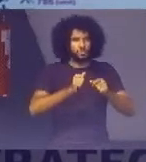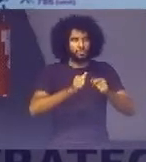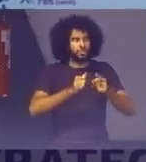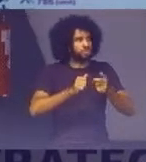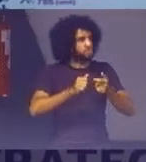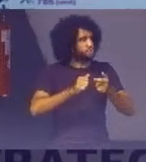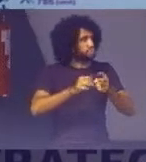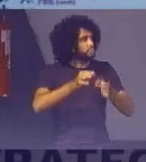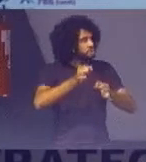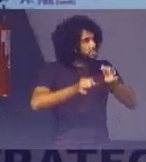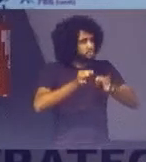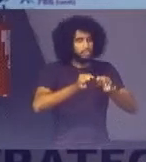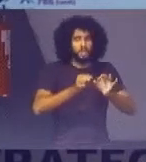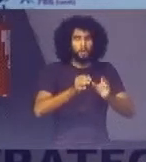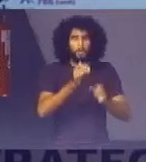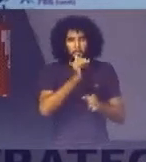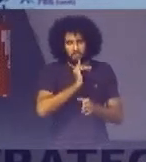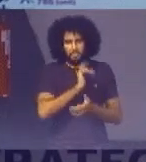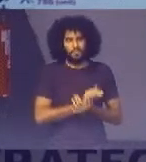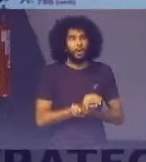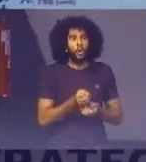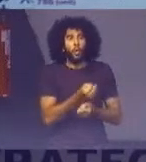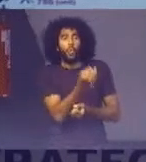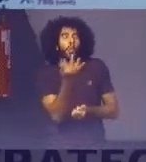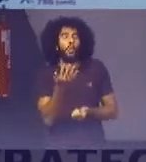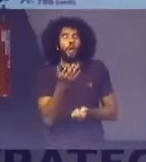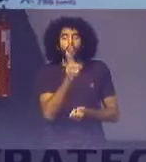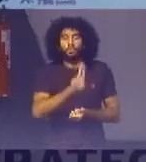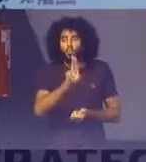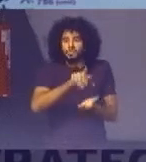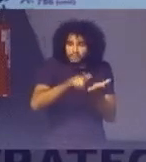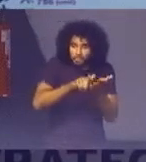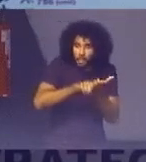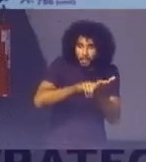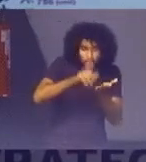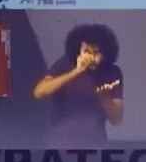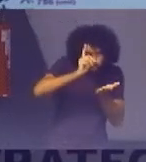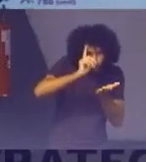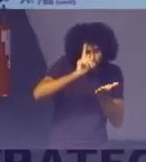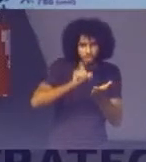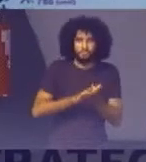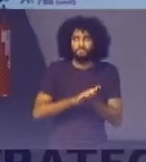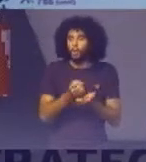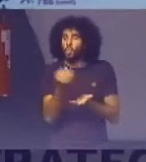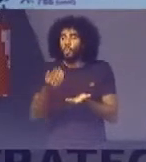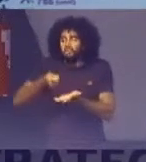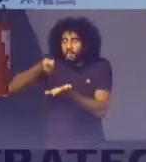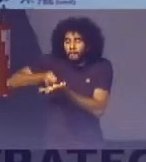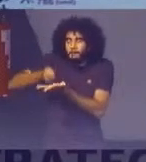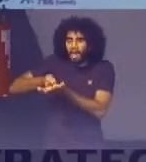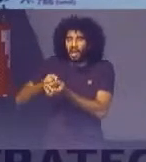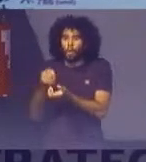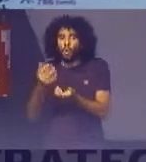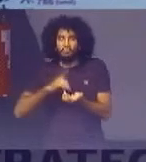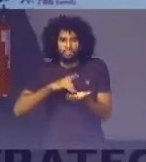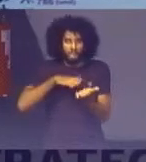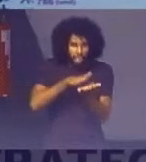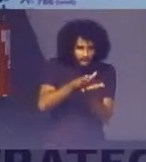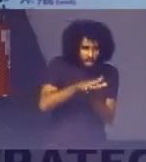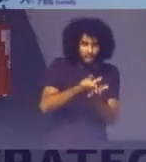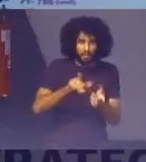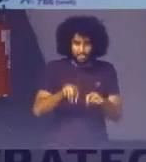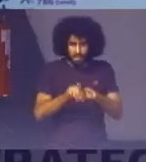Qual é o consumo De papel Qual é o consumo De papel contratado A quantidade De impressão Os copos